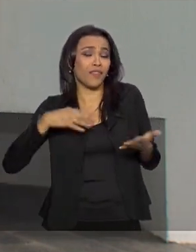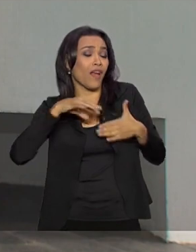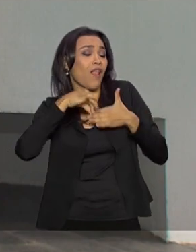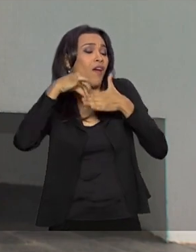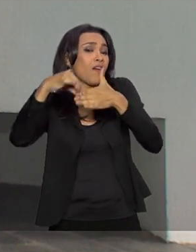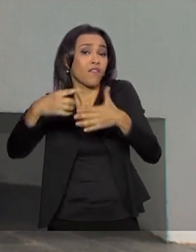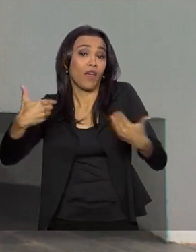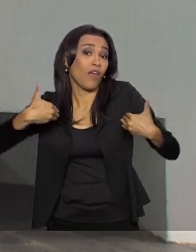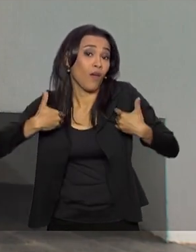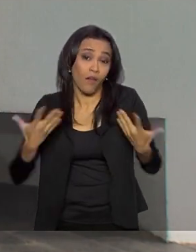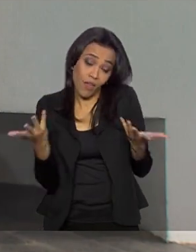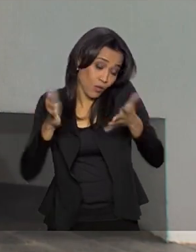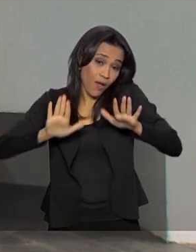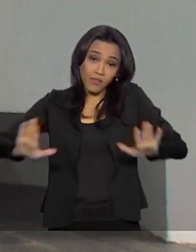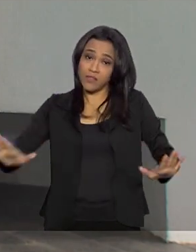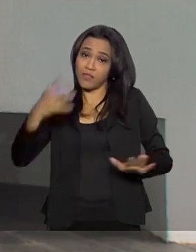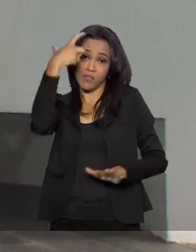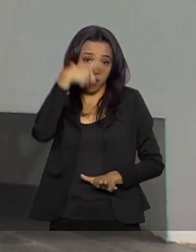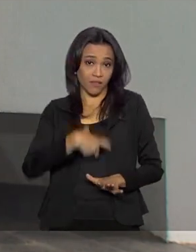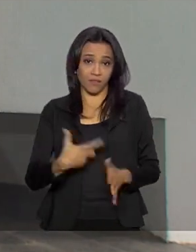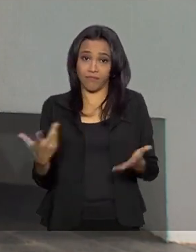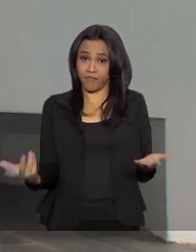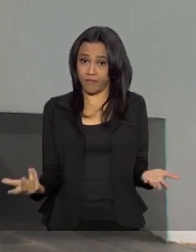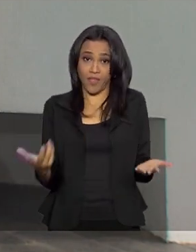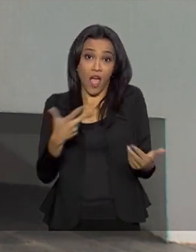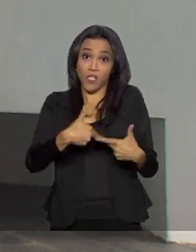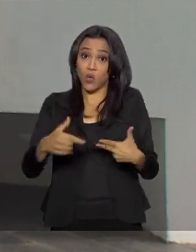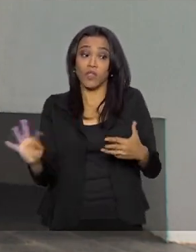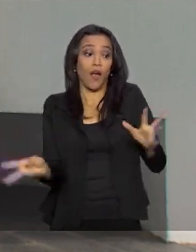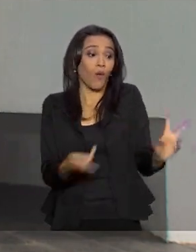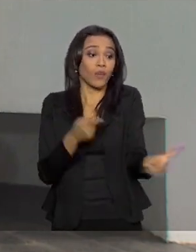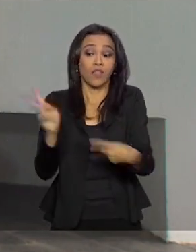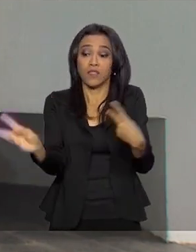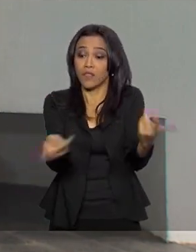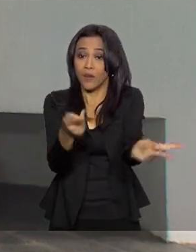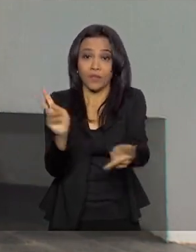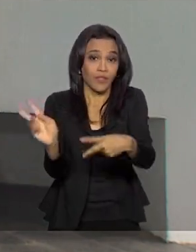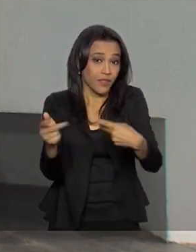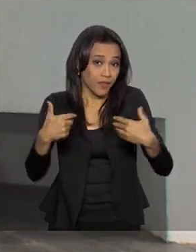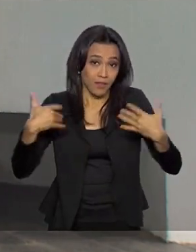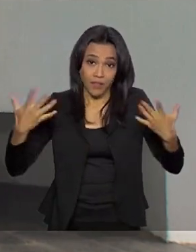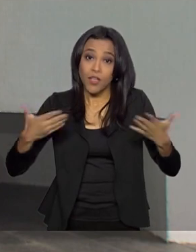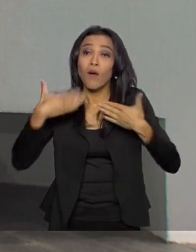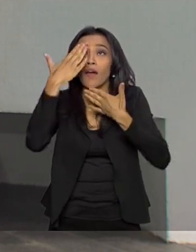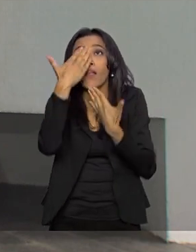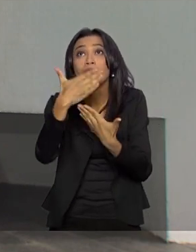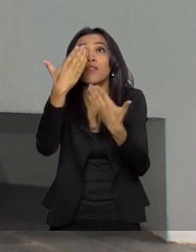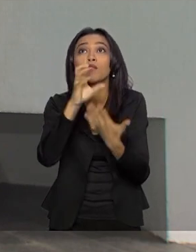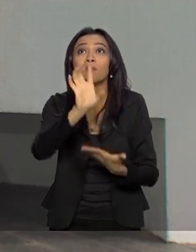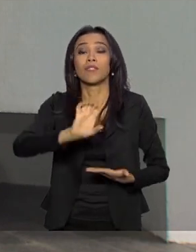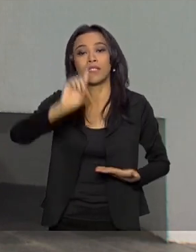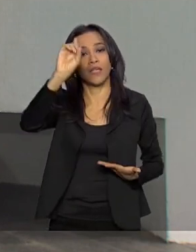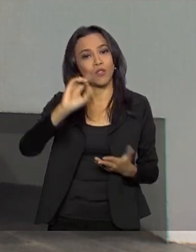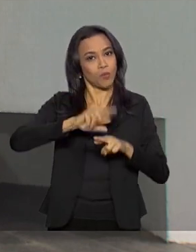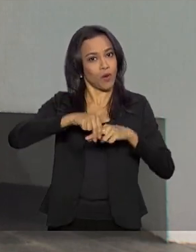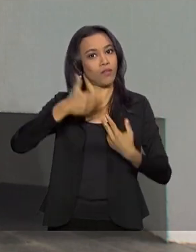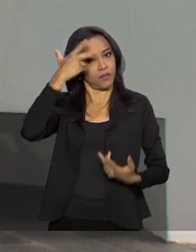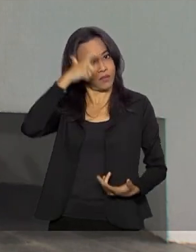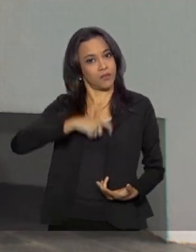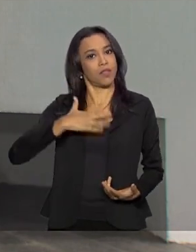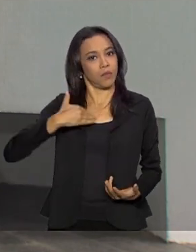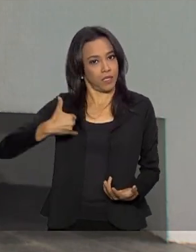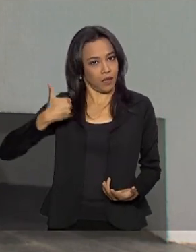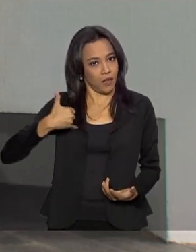Eu vou assim, as coisas vão acontecendo, eu vou agradecendo muito a Deus pela minha idade, eu poder estar